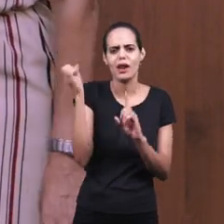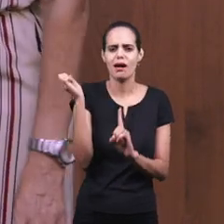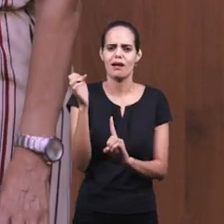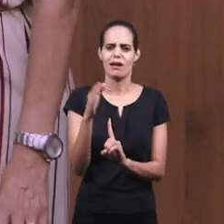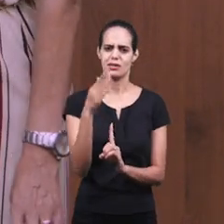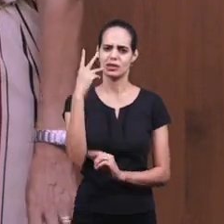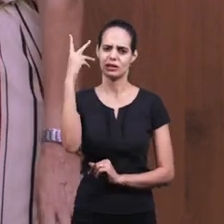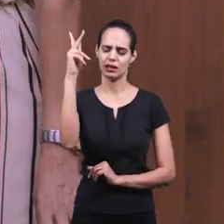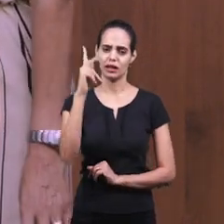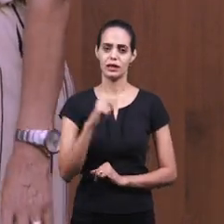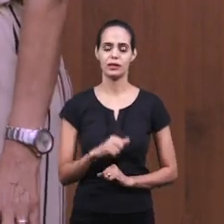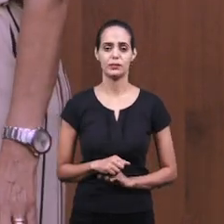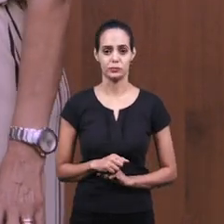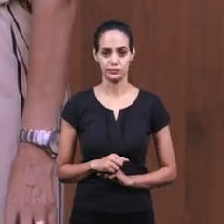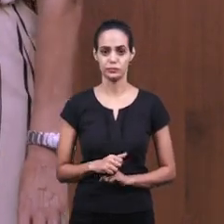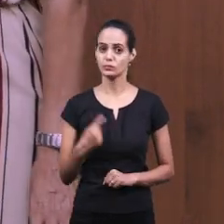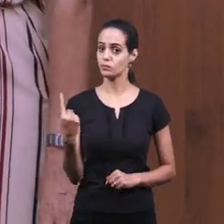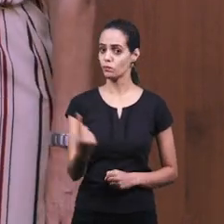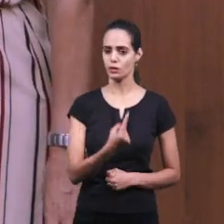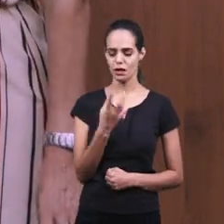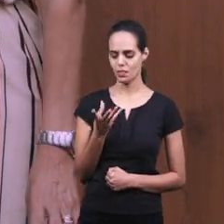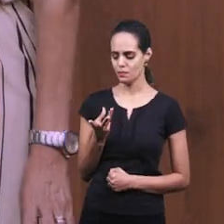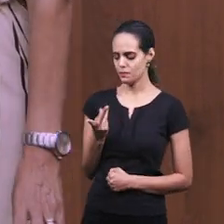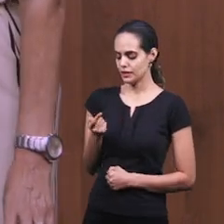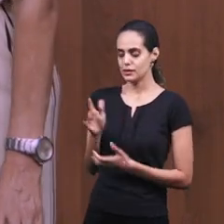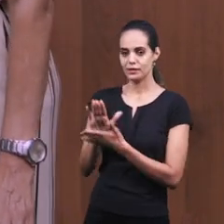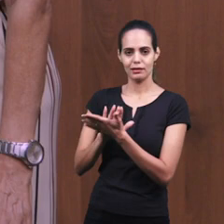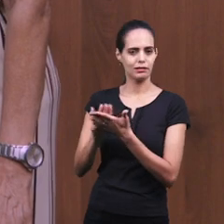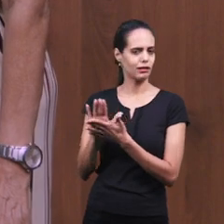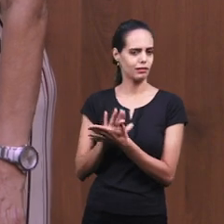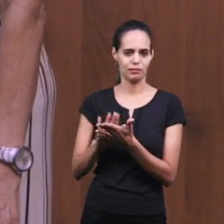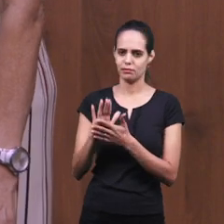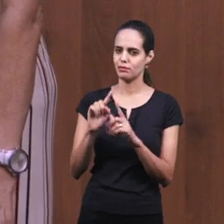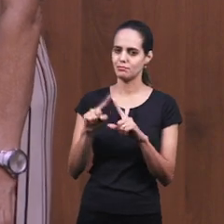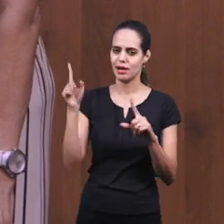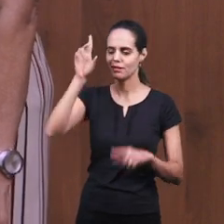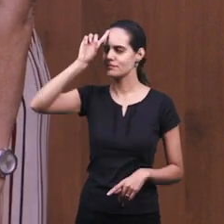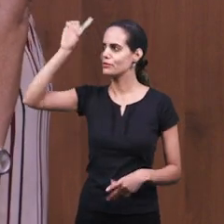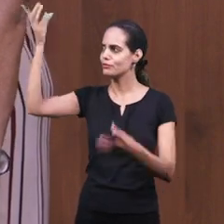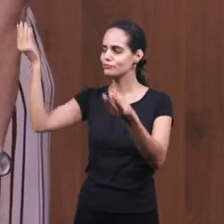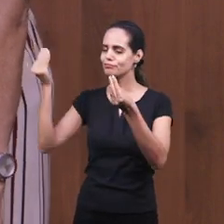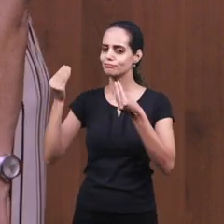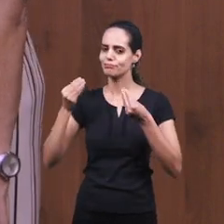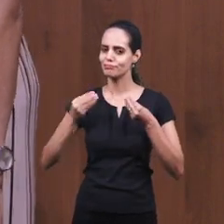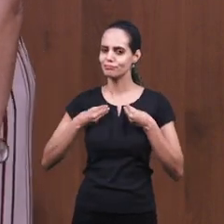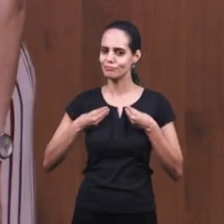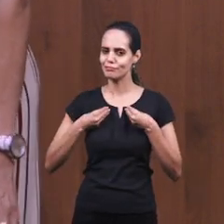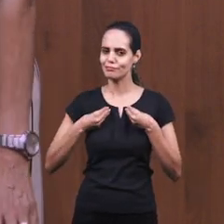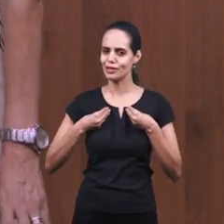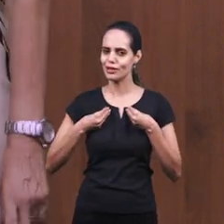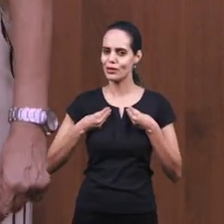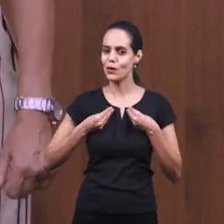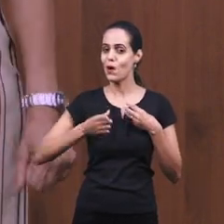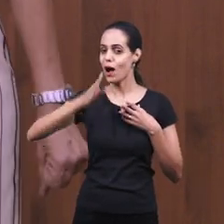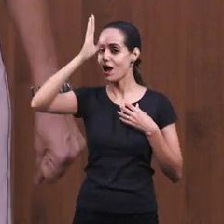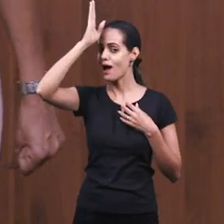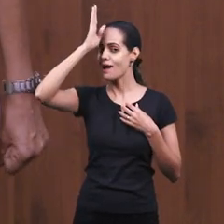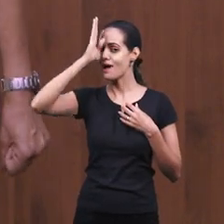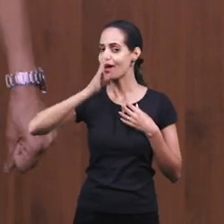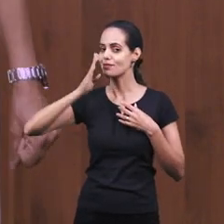nós não merecíamos Mas Deus nos deu de graça Este